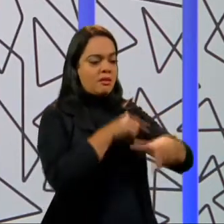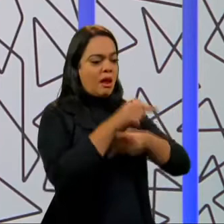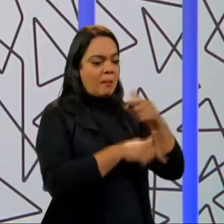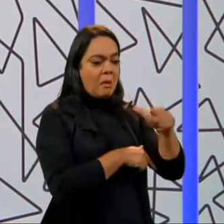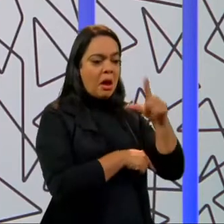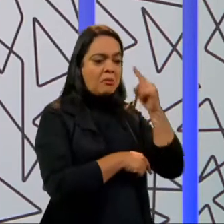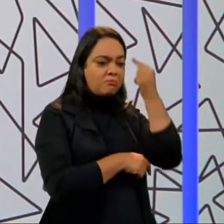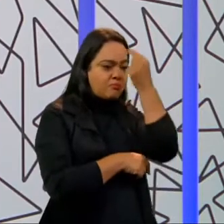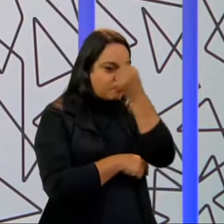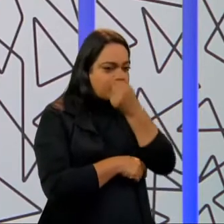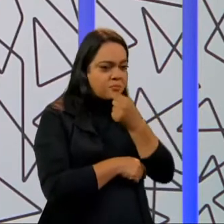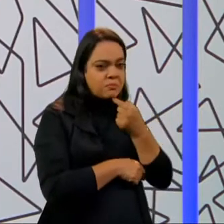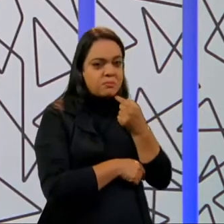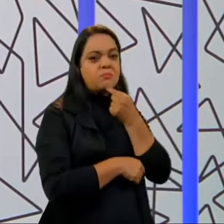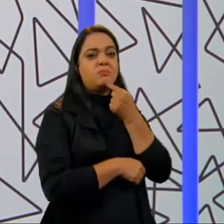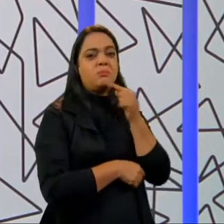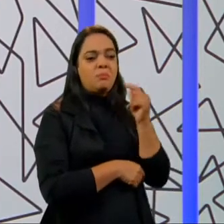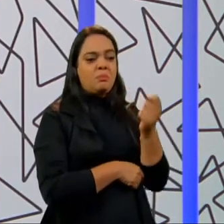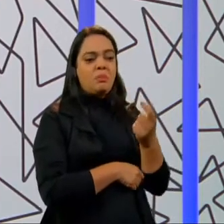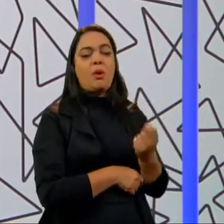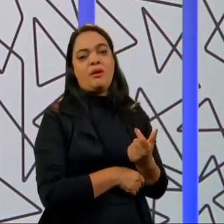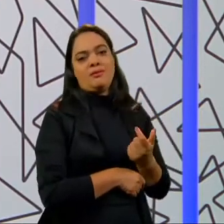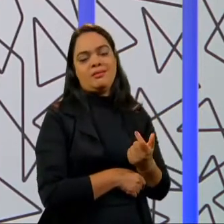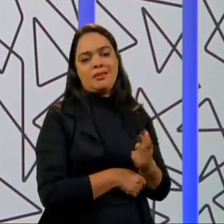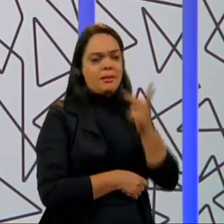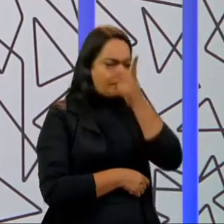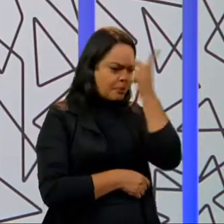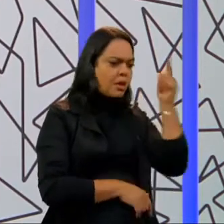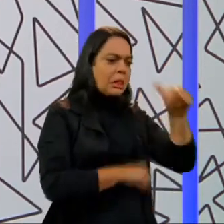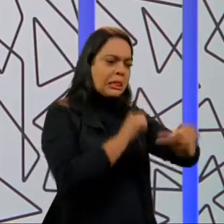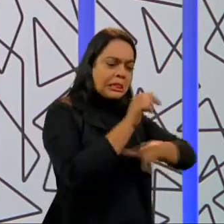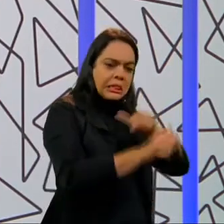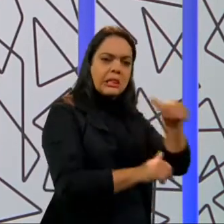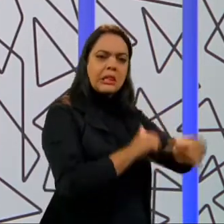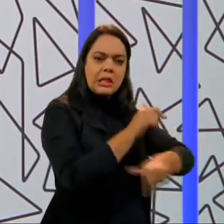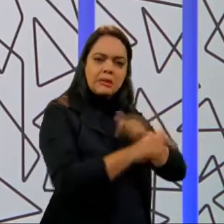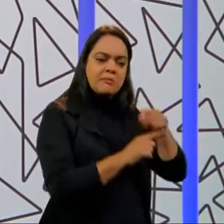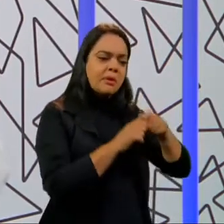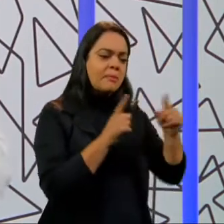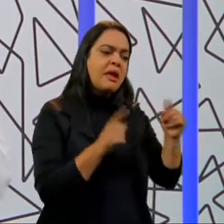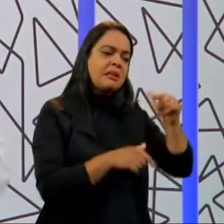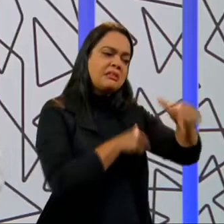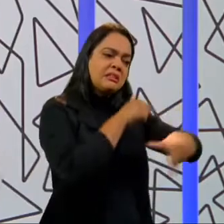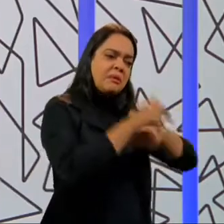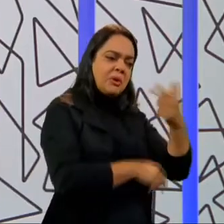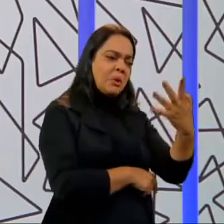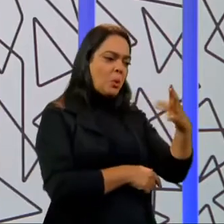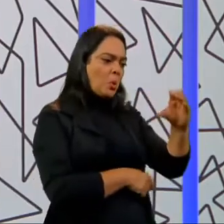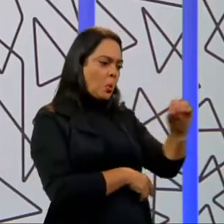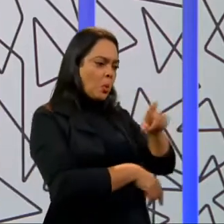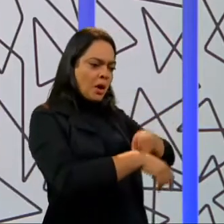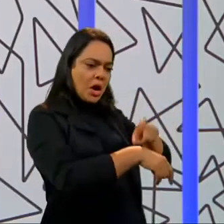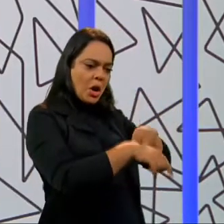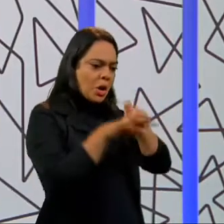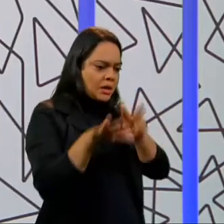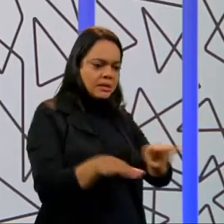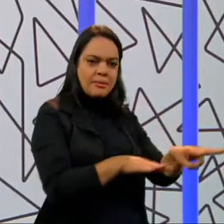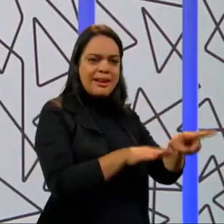o é essa subocupação por insuficiência de horas? São pessoas que estão trabalhando, só que elas trabalham menos de 40 horas semanais,